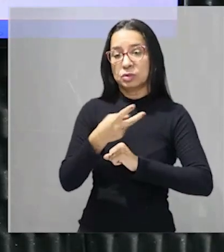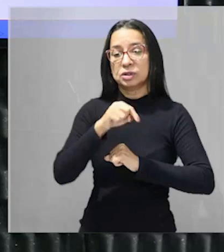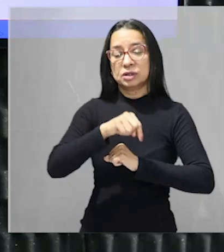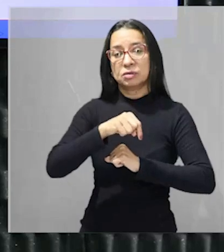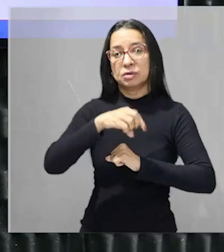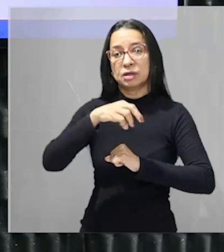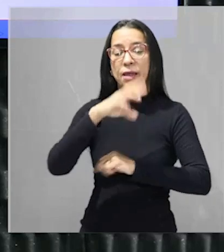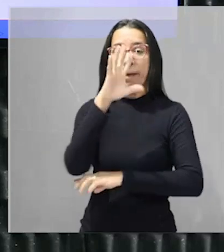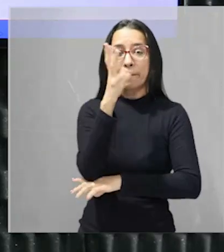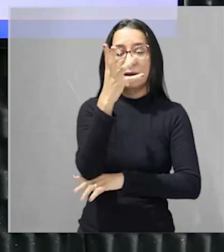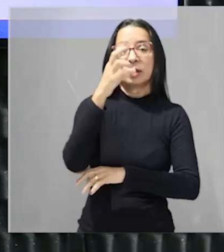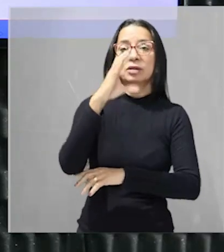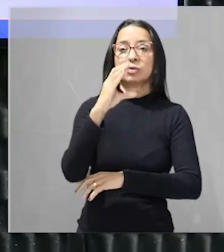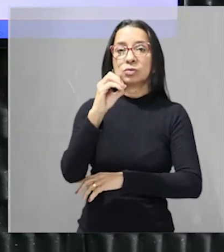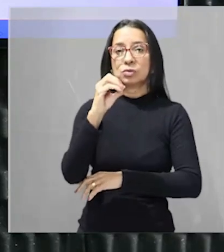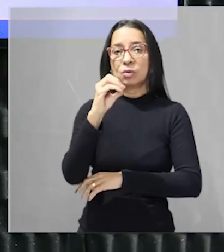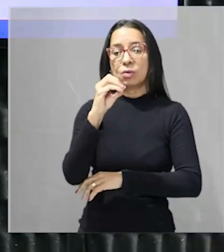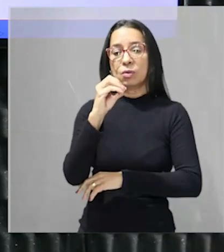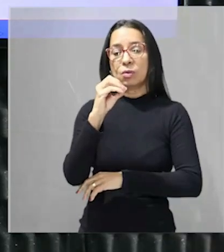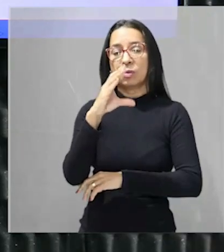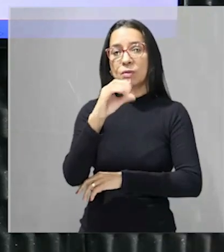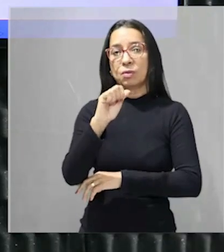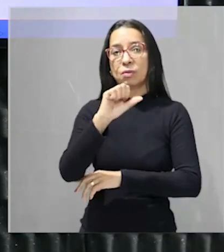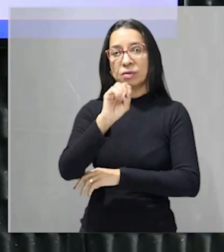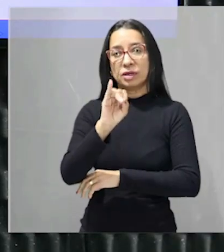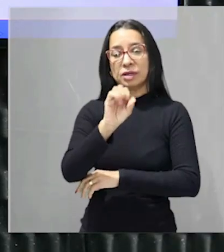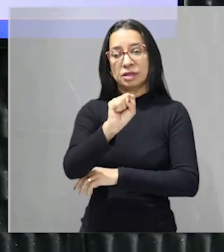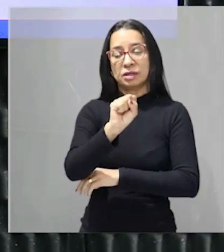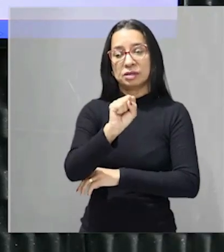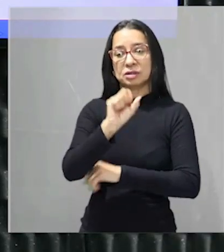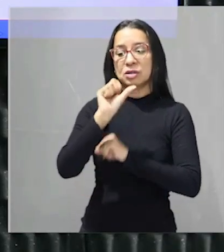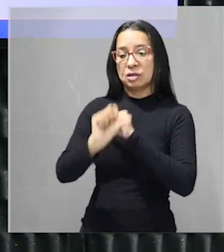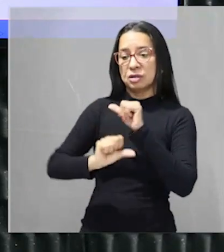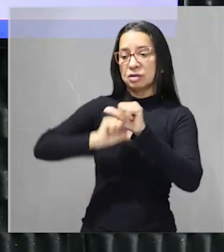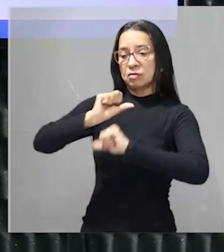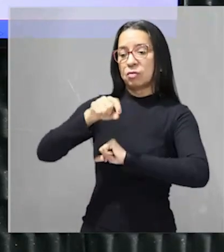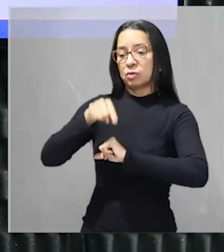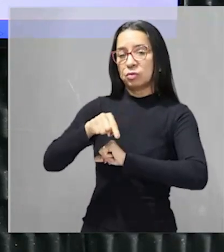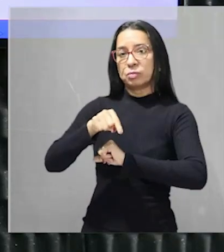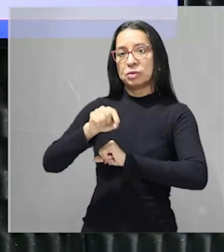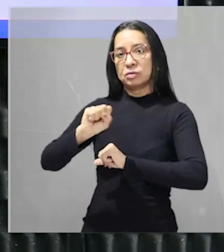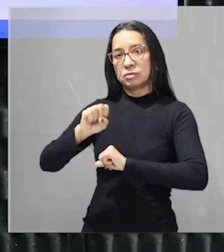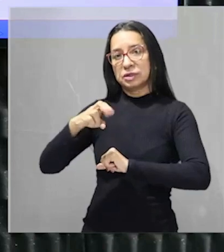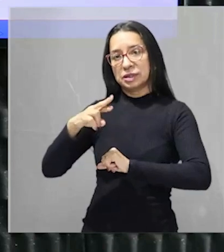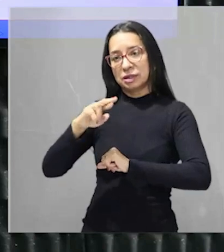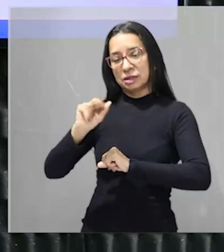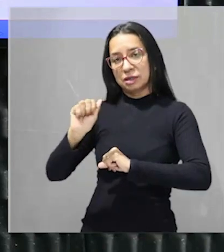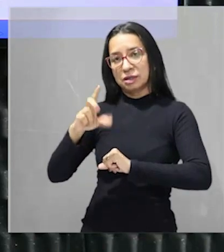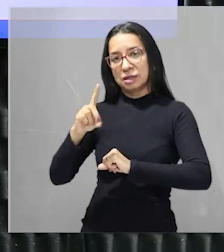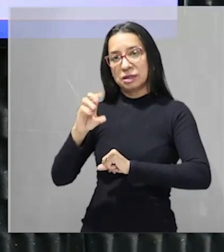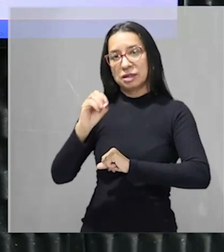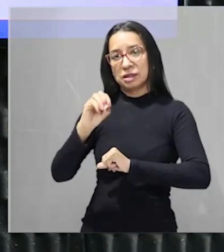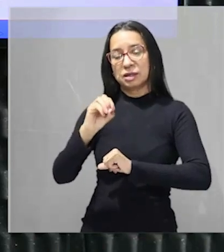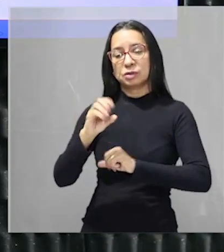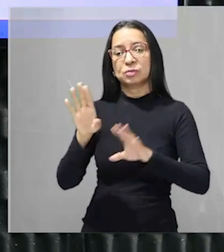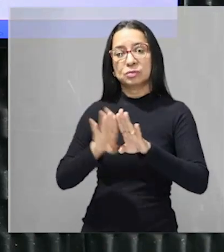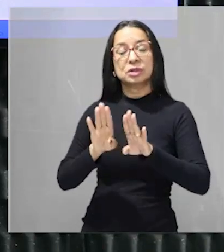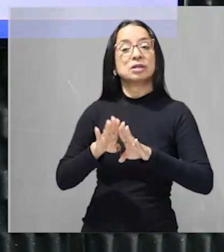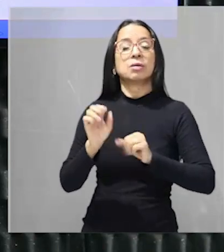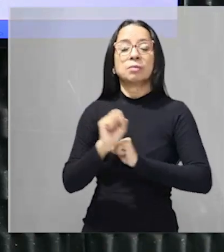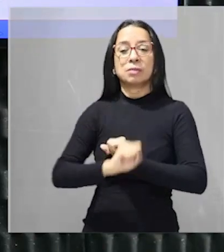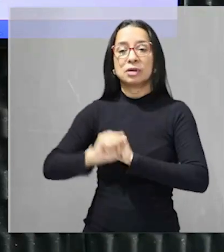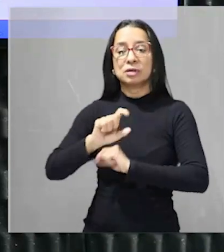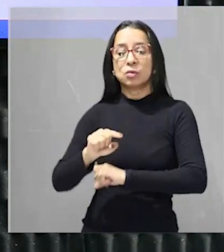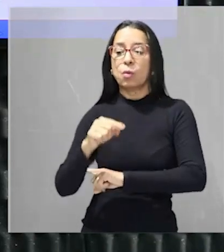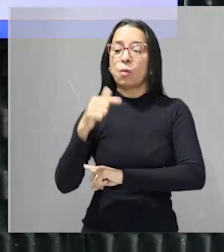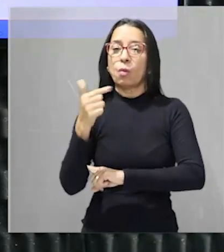cocais que faz a transição entre o domínio do cerrado tá certo? e da caatinga pra quem vai mais pro nordeste de transição